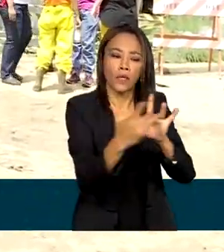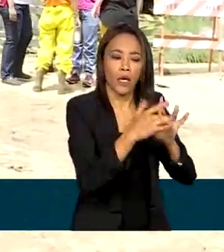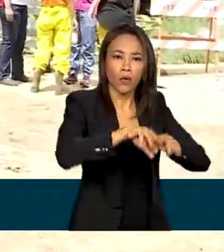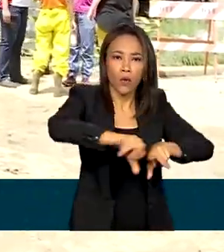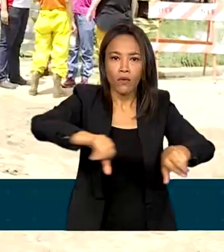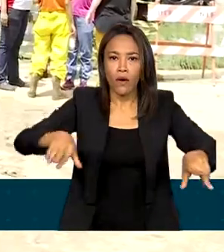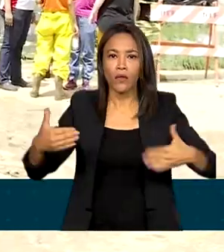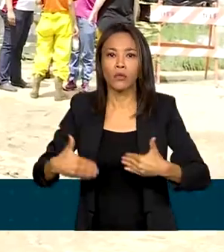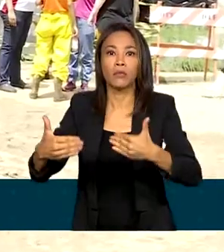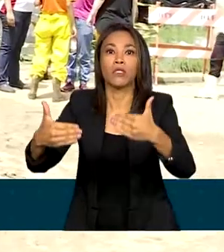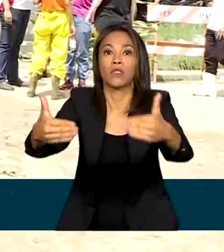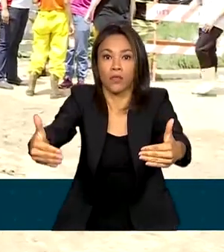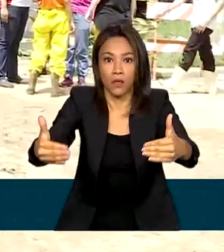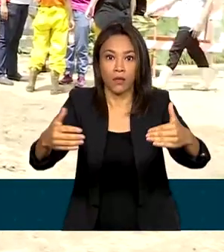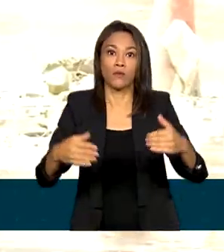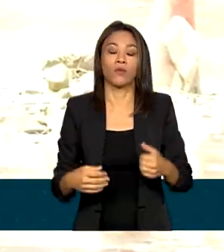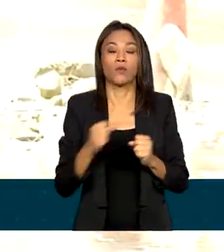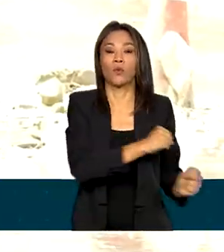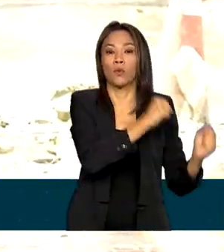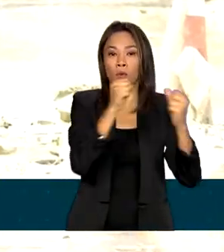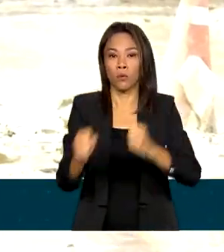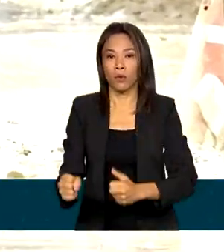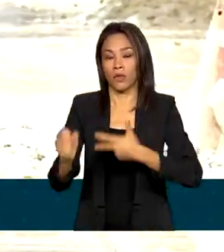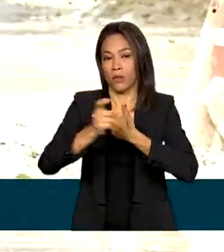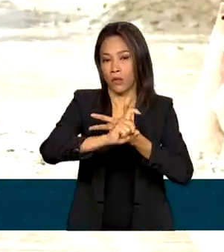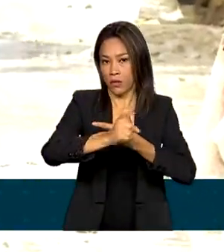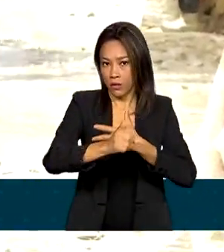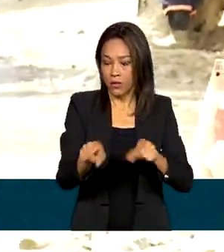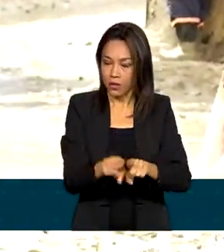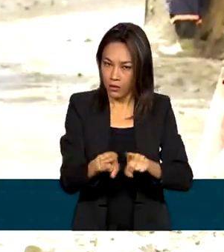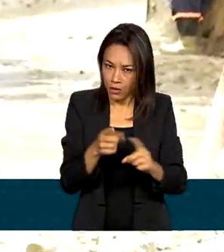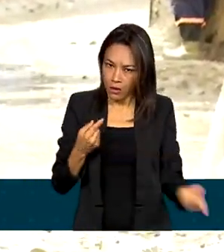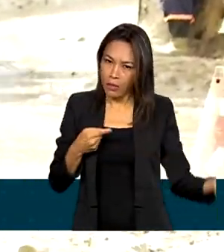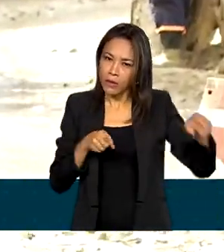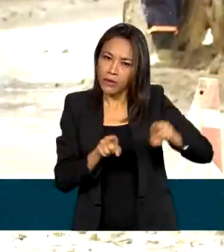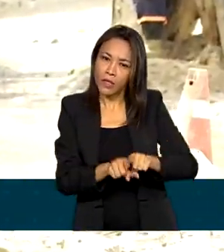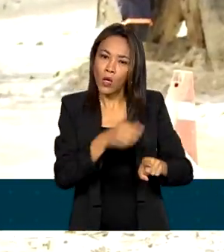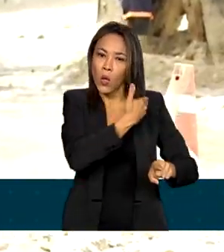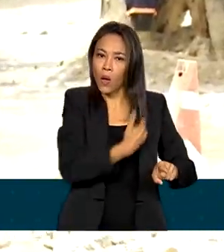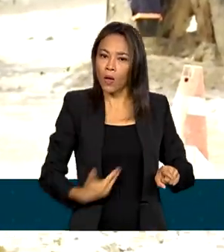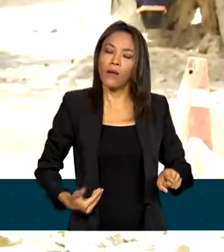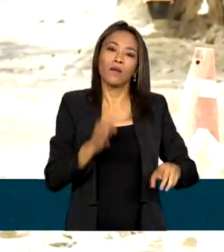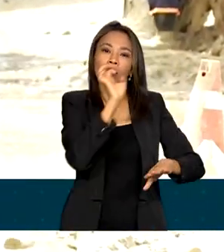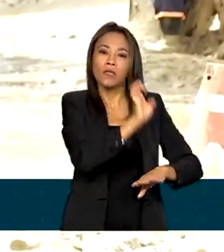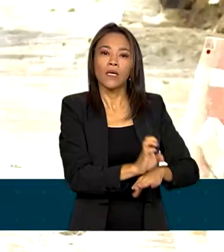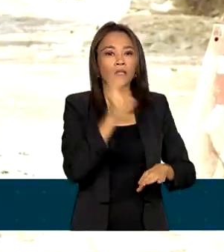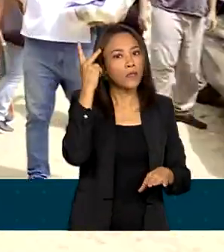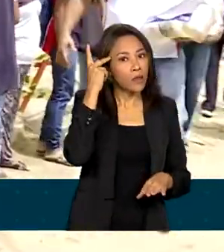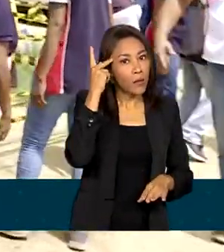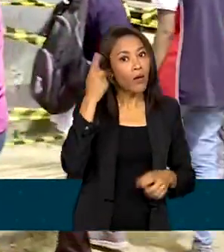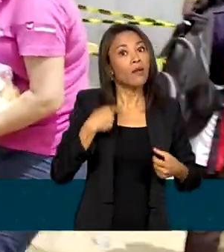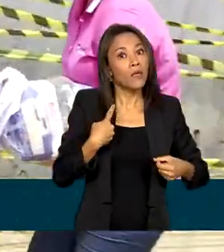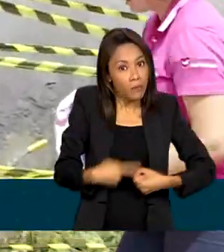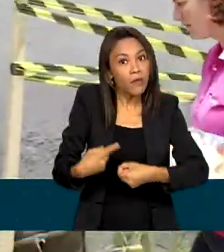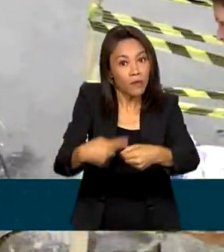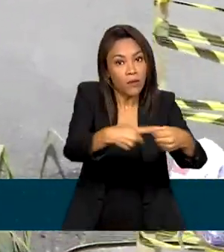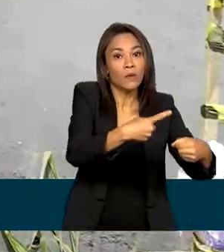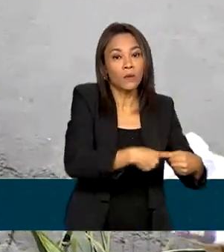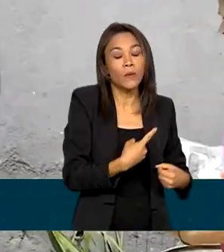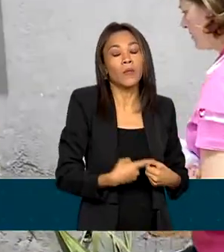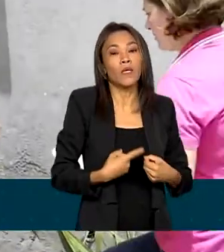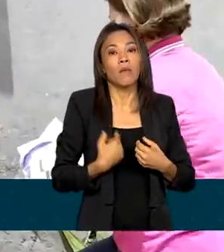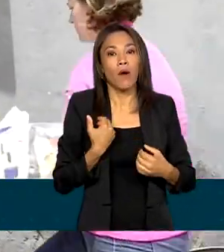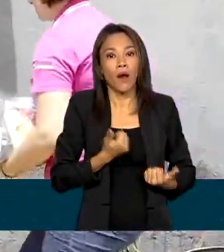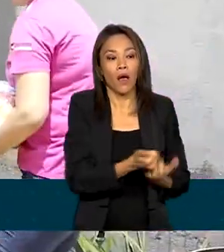e órgãos do Poder Executivo e em parceria com o governo do estado de São Paulo e prefeituras para atender as